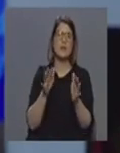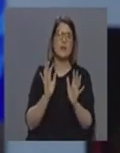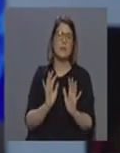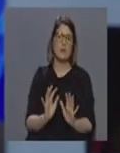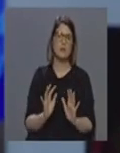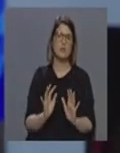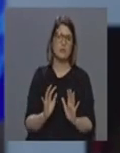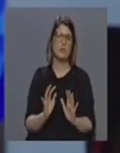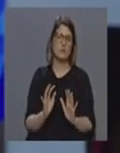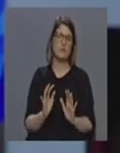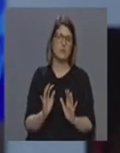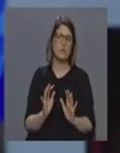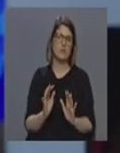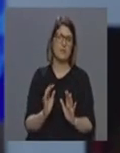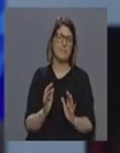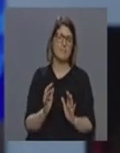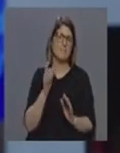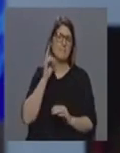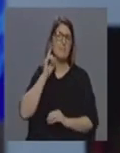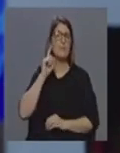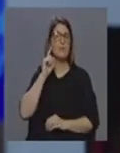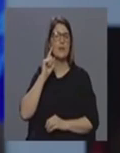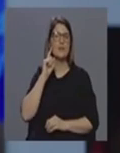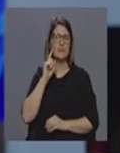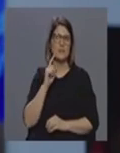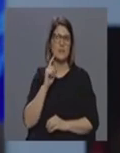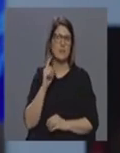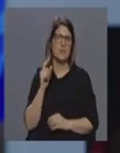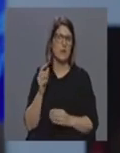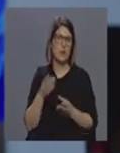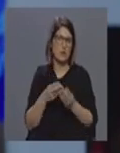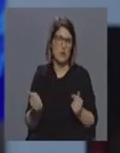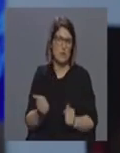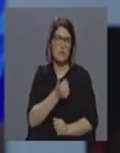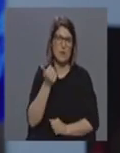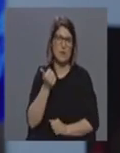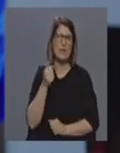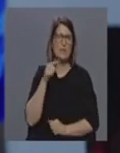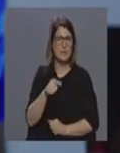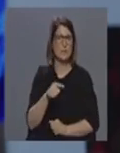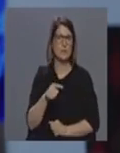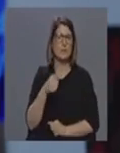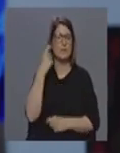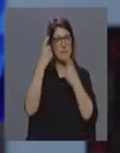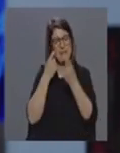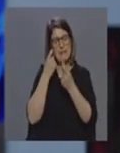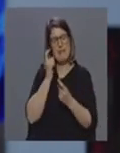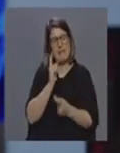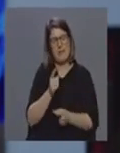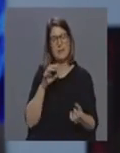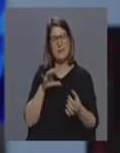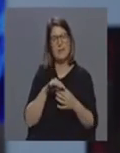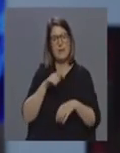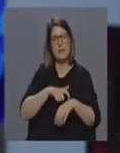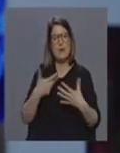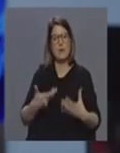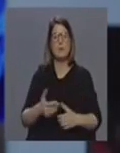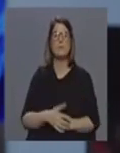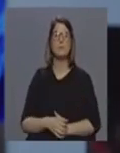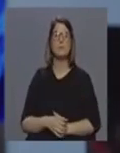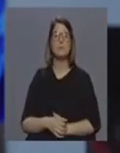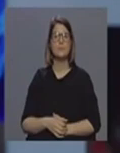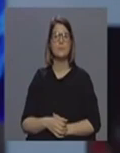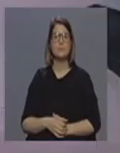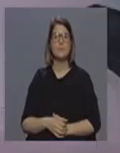importa dar aqui efetivamente a melhor resposta e isso efetivamente também está a ser equacionado também neste momento ou seja